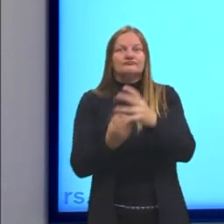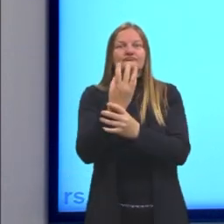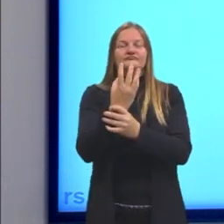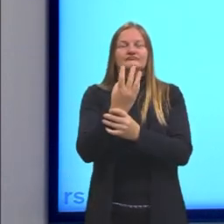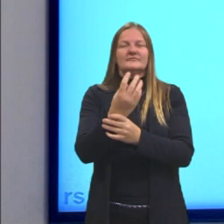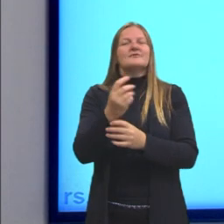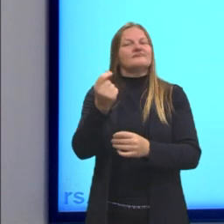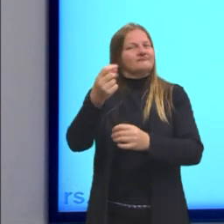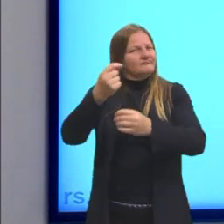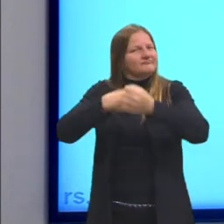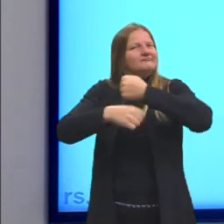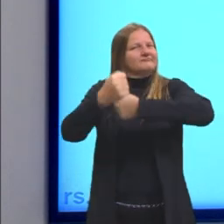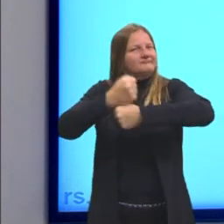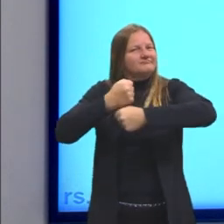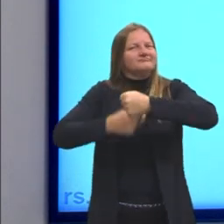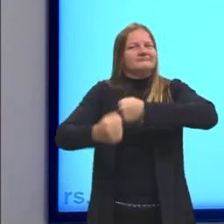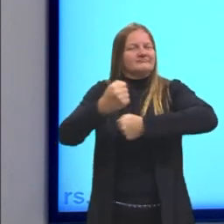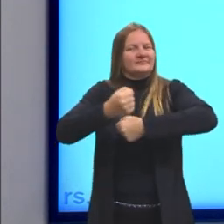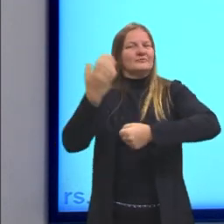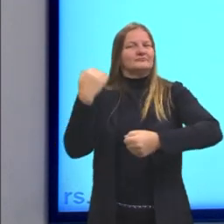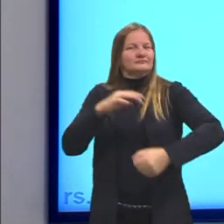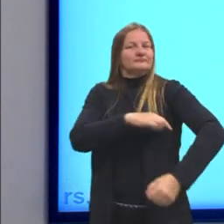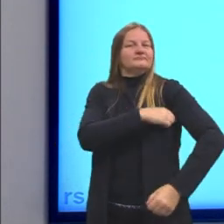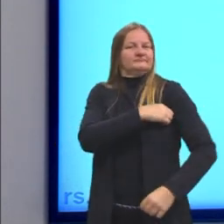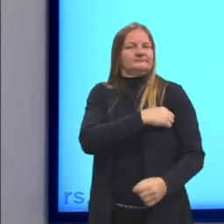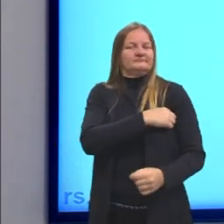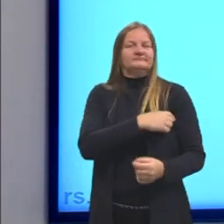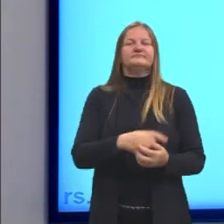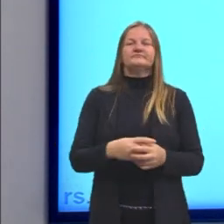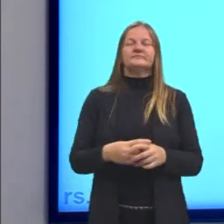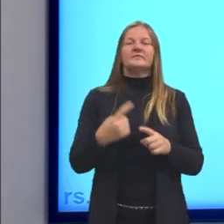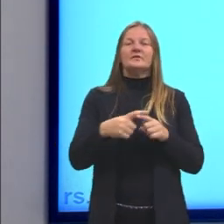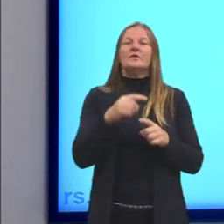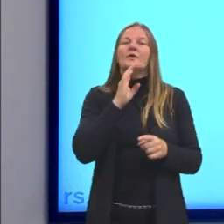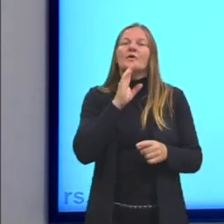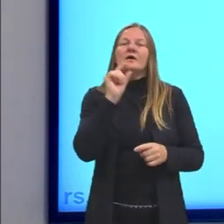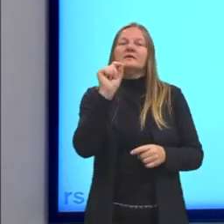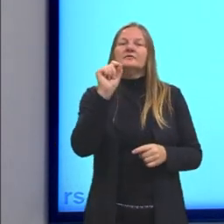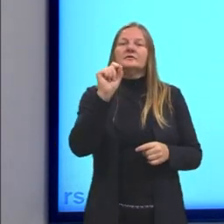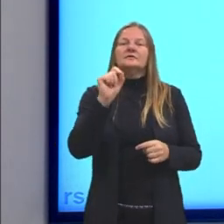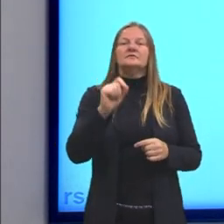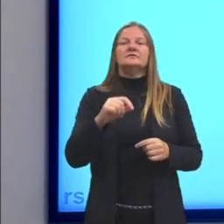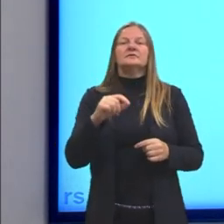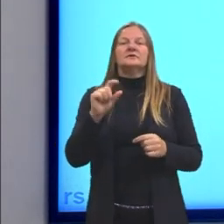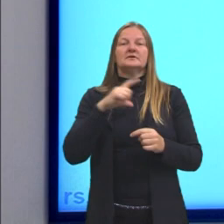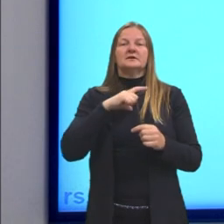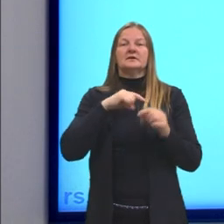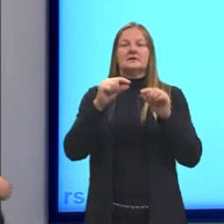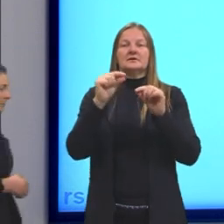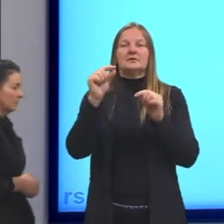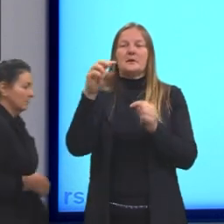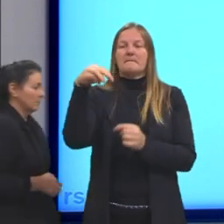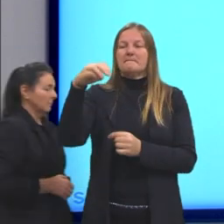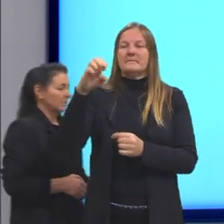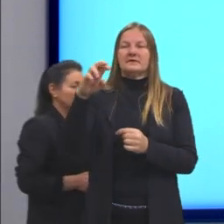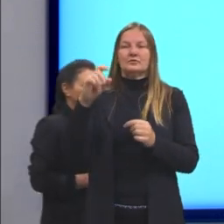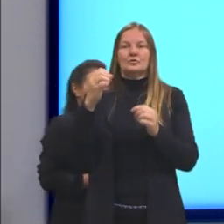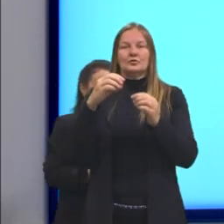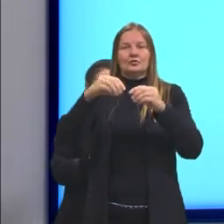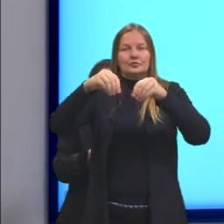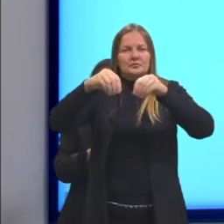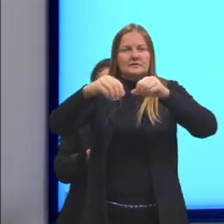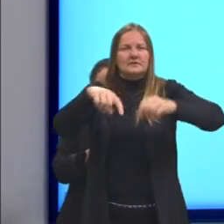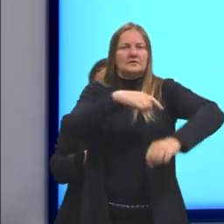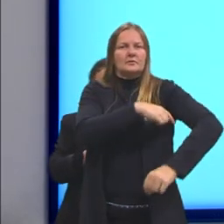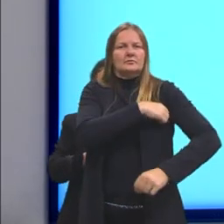tempinho que a gente tem o uso do termômetro. Então, a gente conhece o quê? O termômetro de Mercúrio. Geralmente,